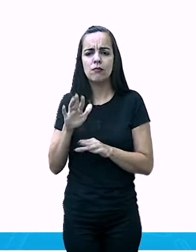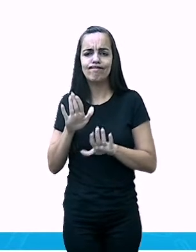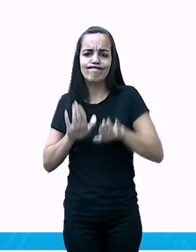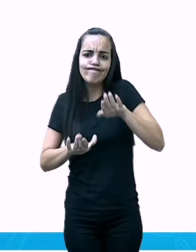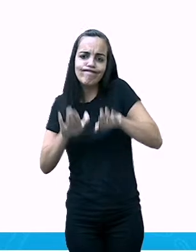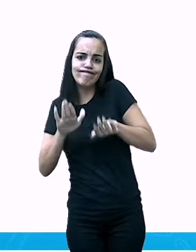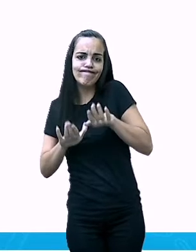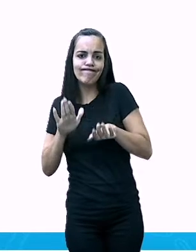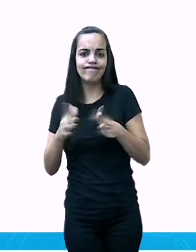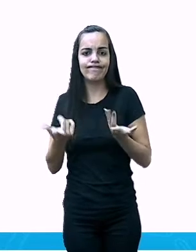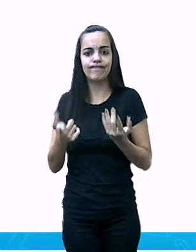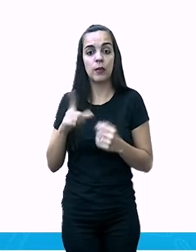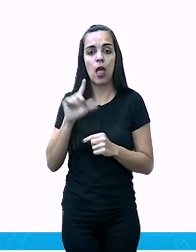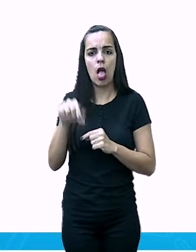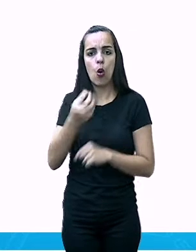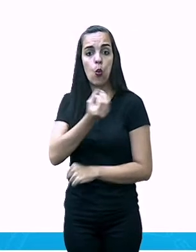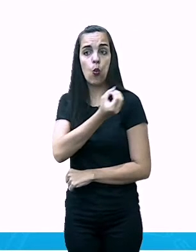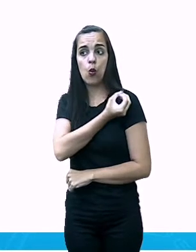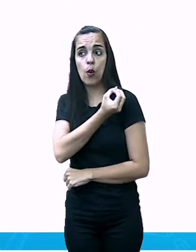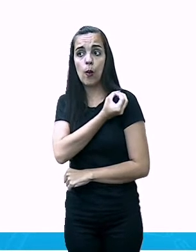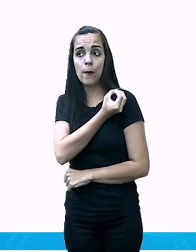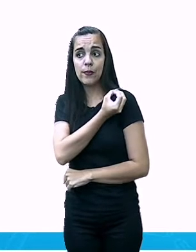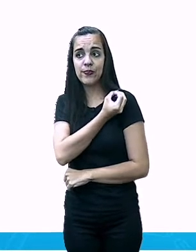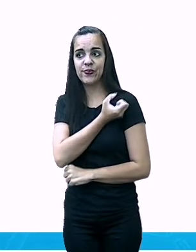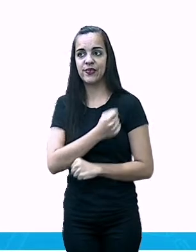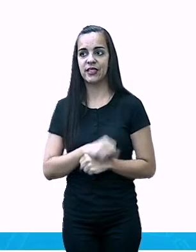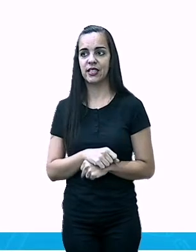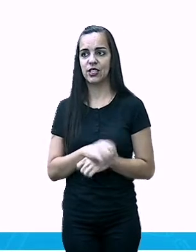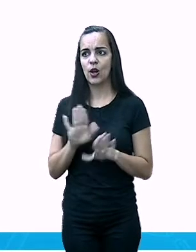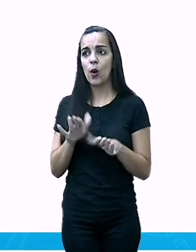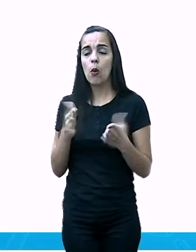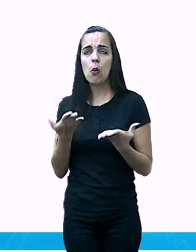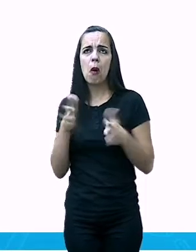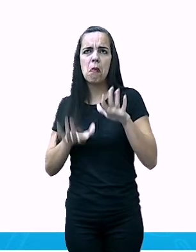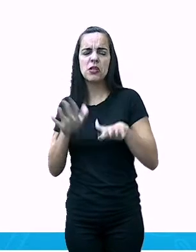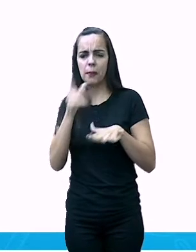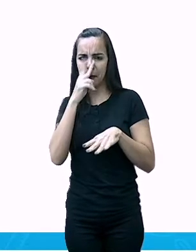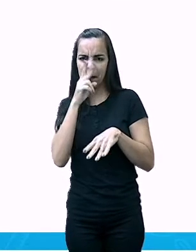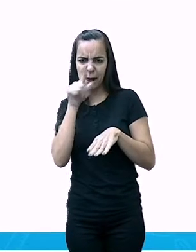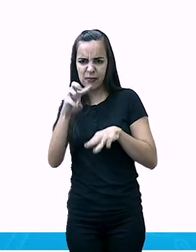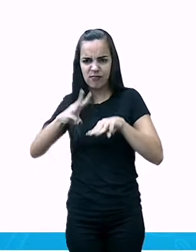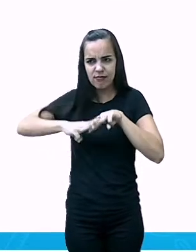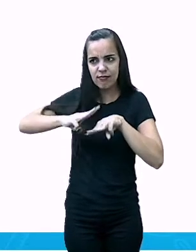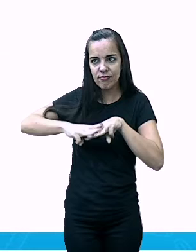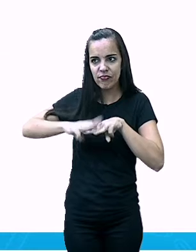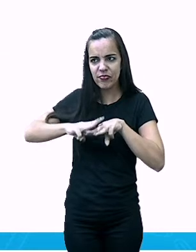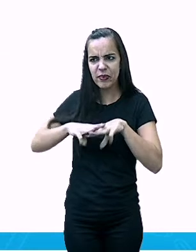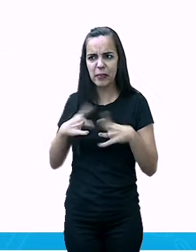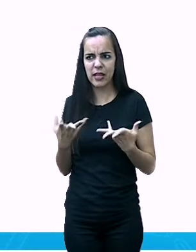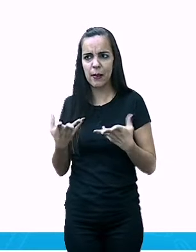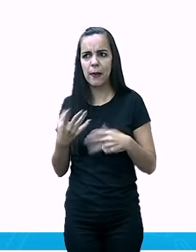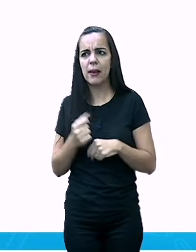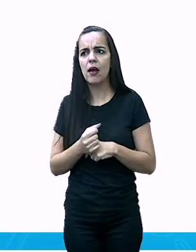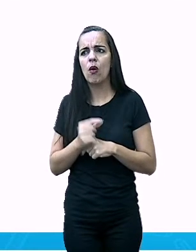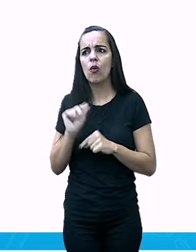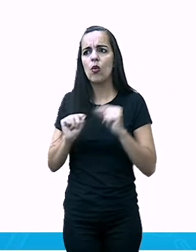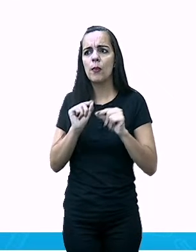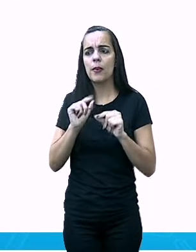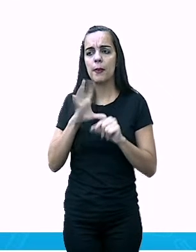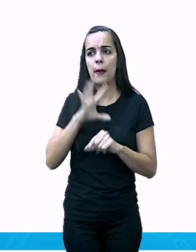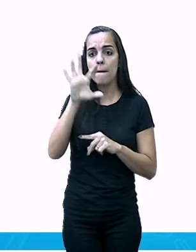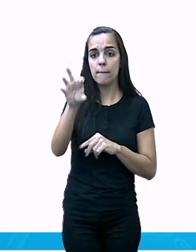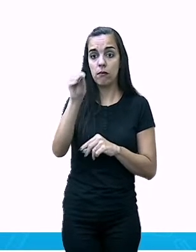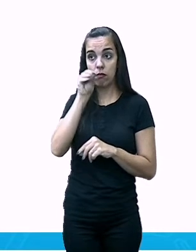Aí, a gente vai optar por uma fórmula da matemática. Uma fórmulazinha. O que que é isso? Você vai pegar o